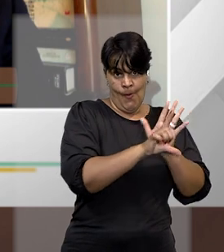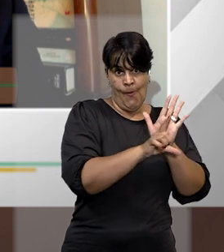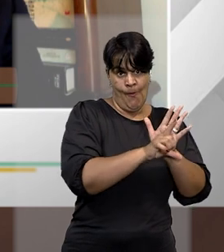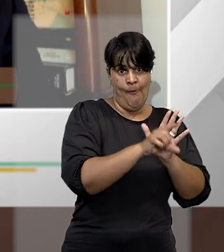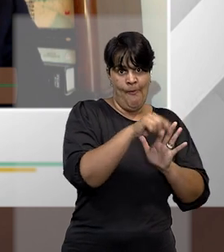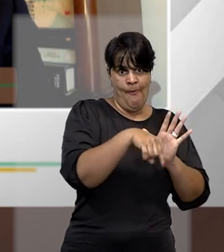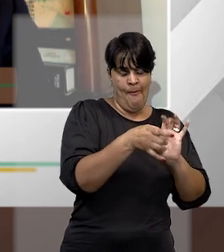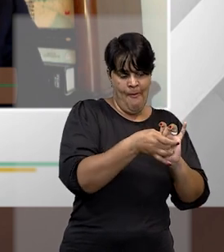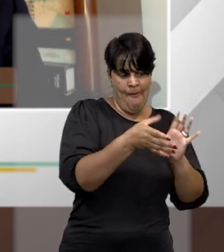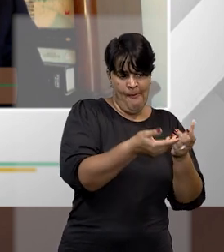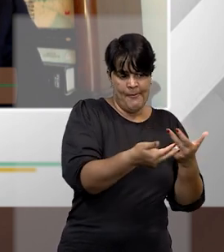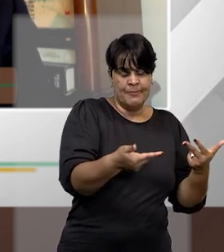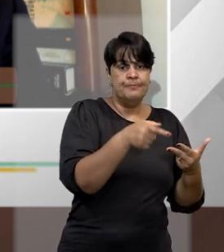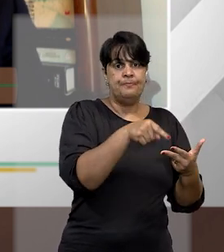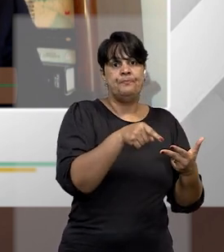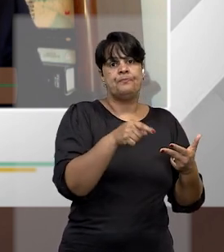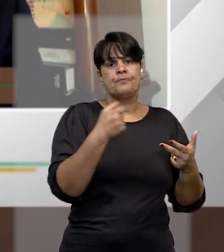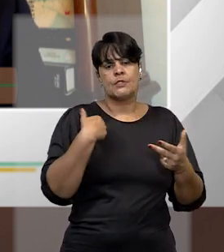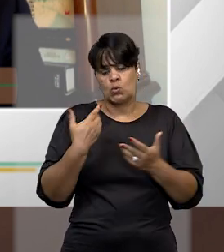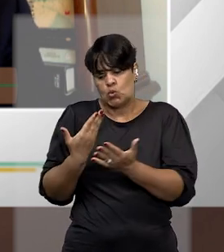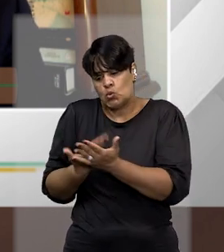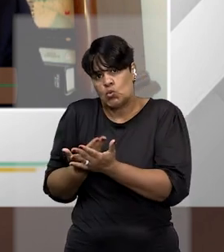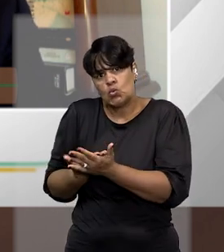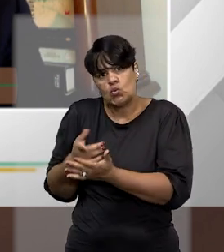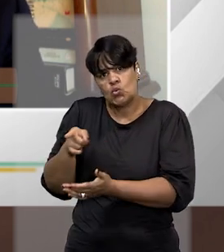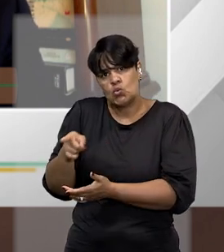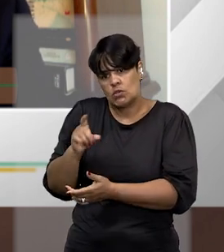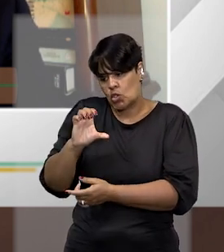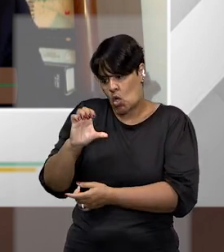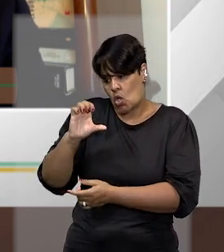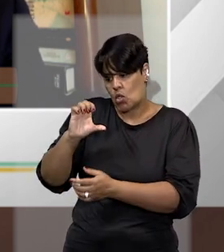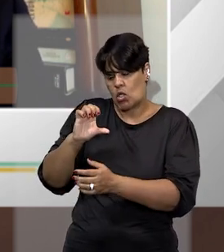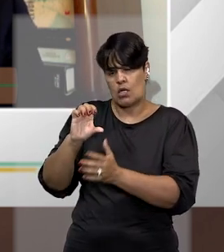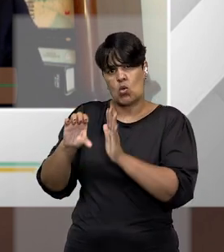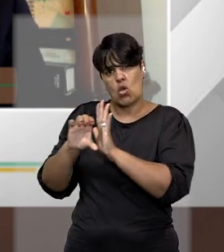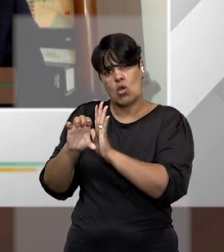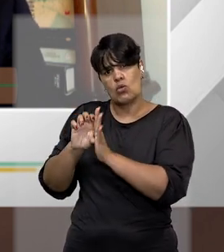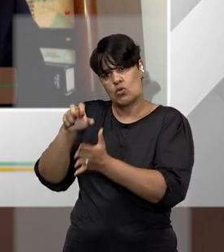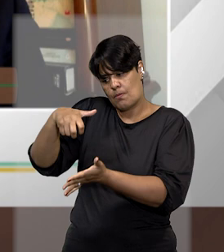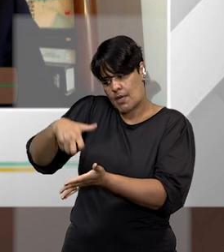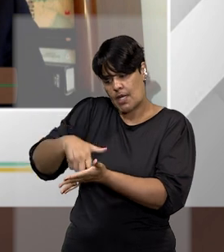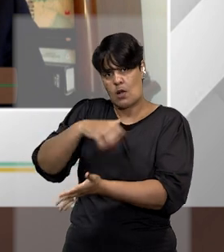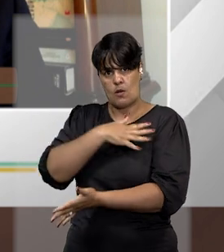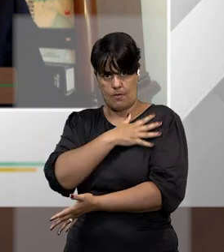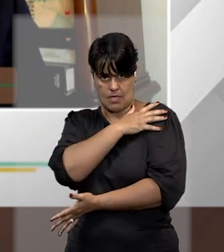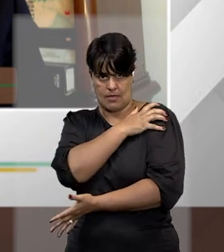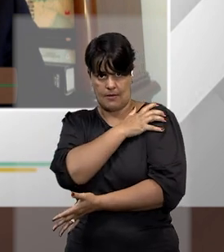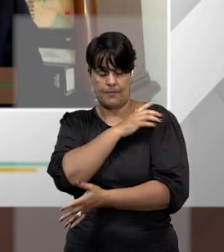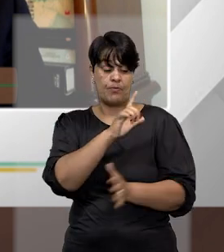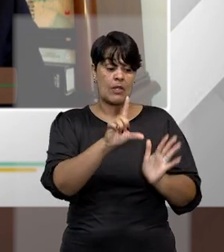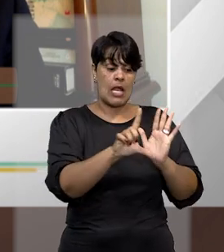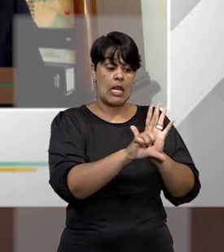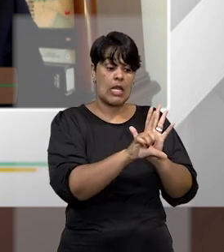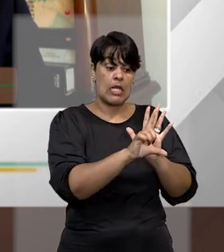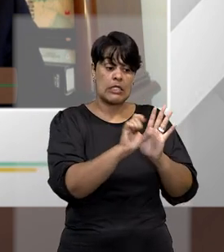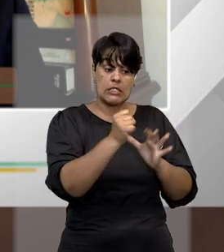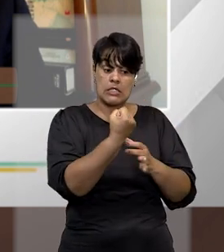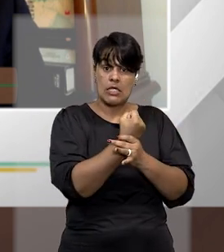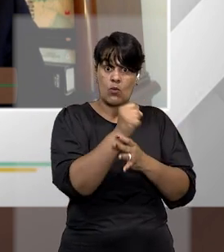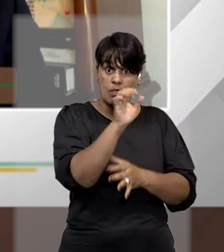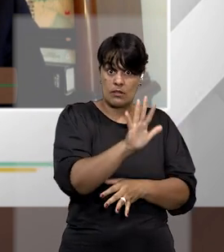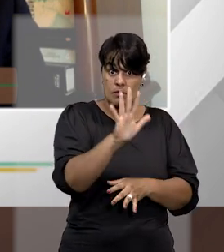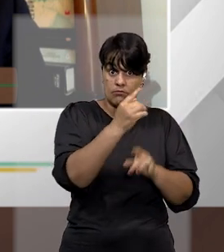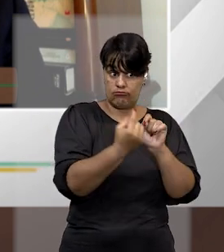Penal Militar e a Lei de Segurança Nacional revogada para determinar quais expositivos do Código Penal Militar já